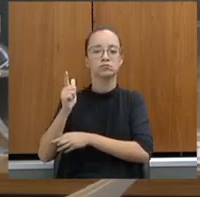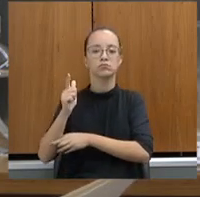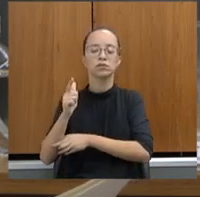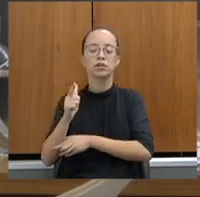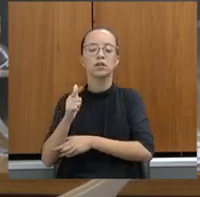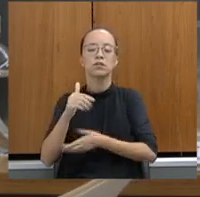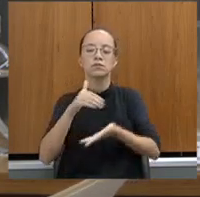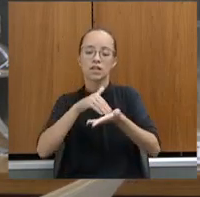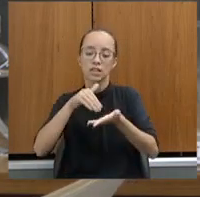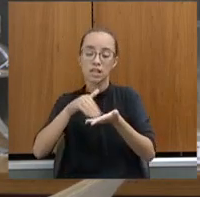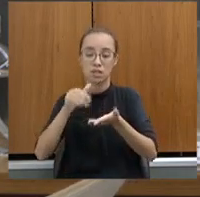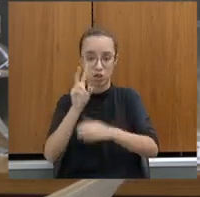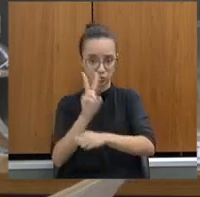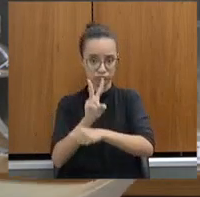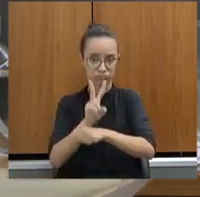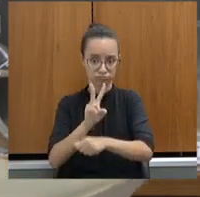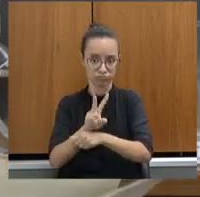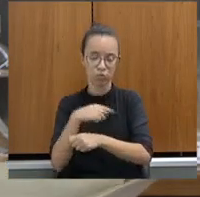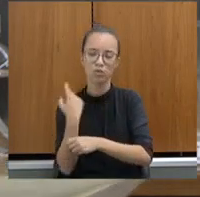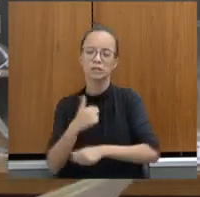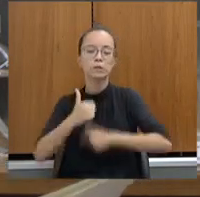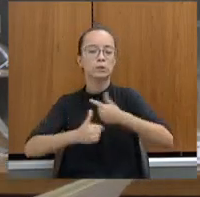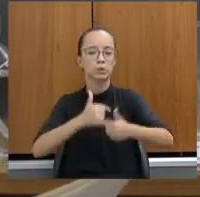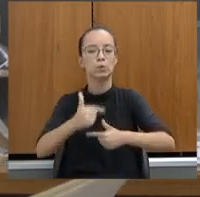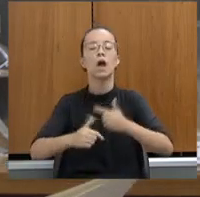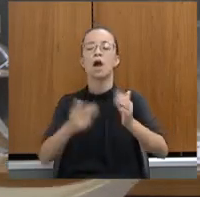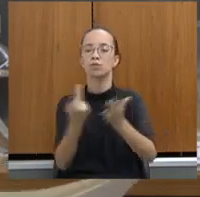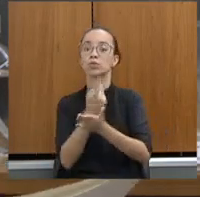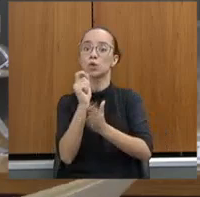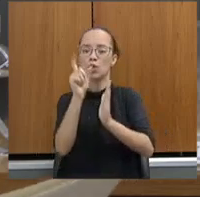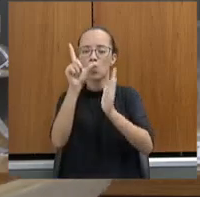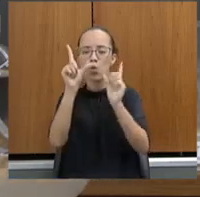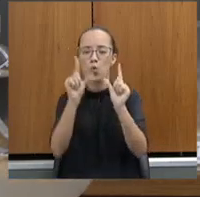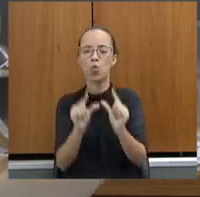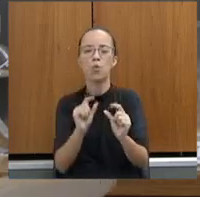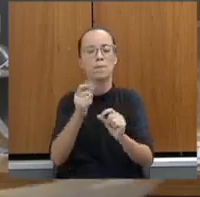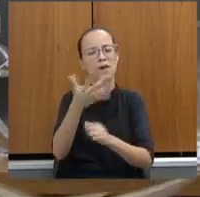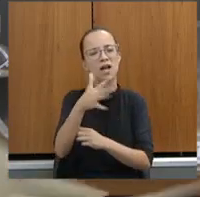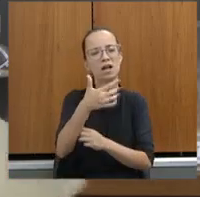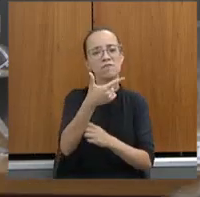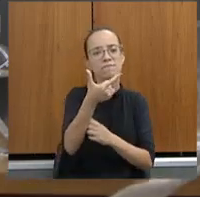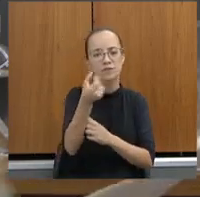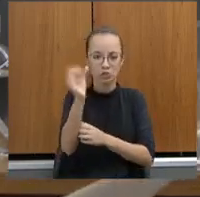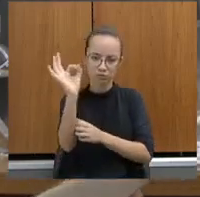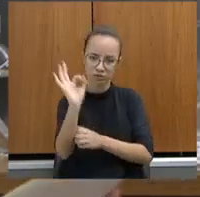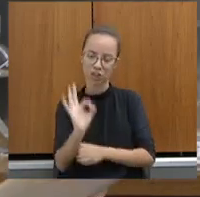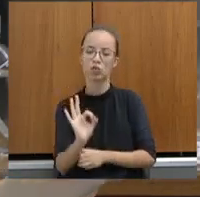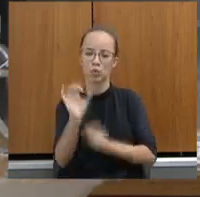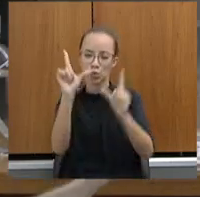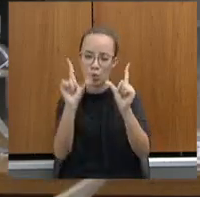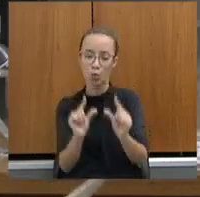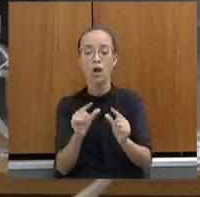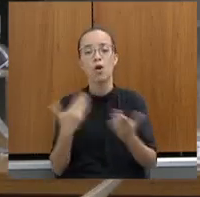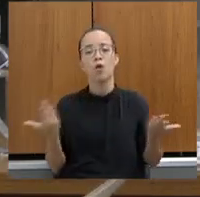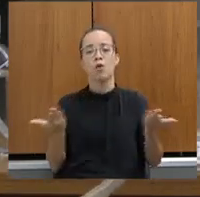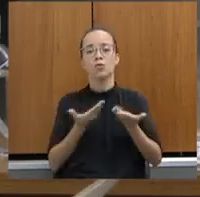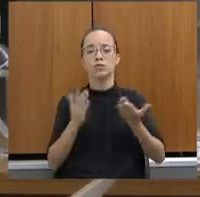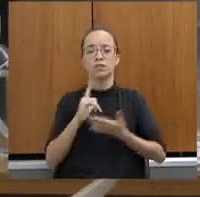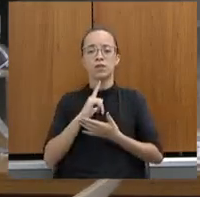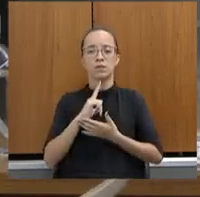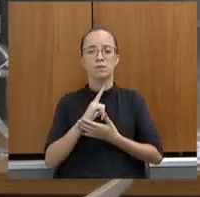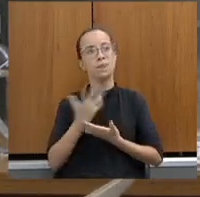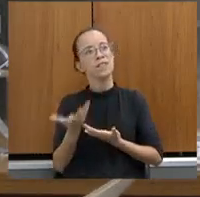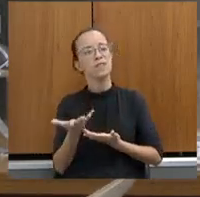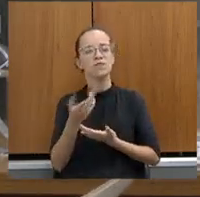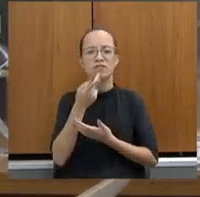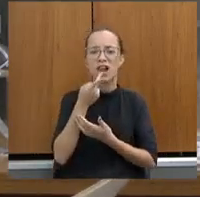subsecretaria de prevenção. Então, houve uma redução significativa de aproximadamente 20%. A gente sabe que hoje a gente tem essas, não